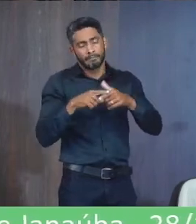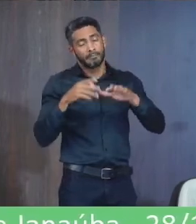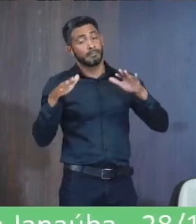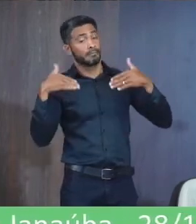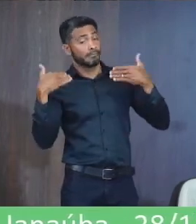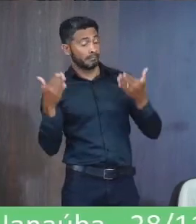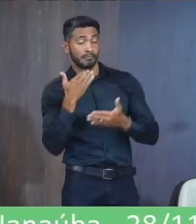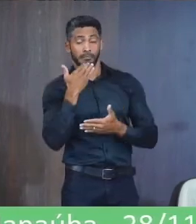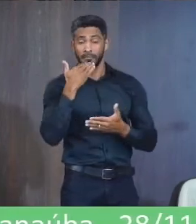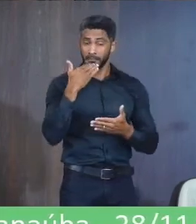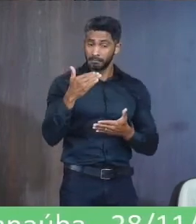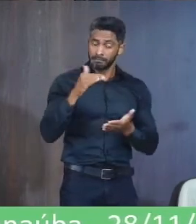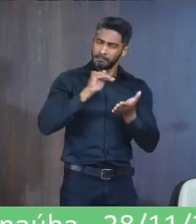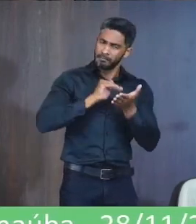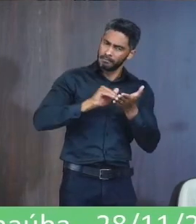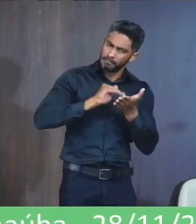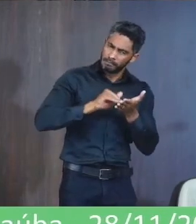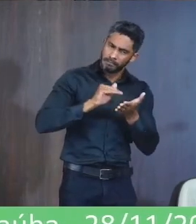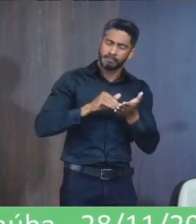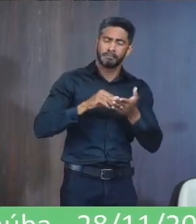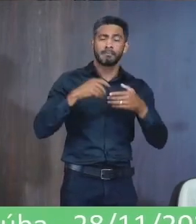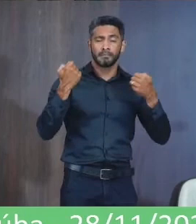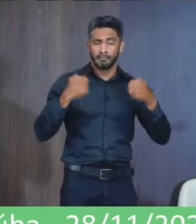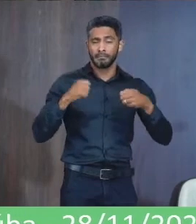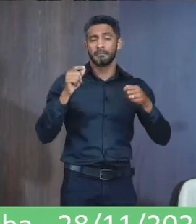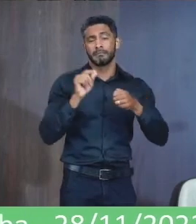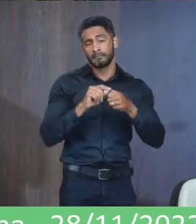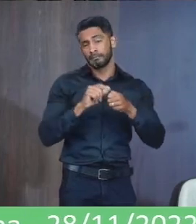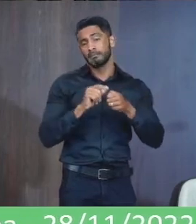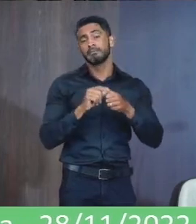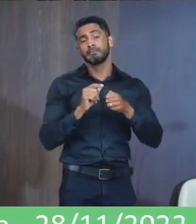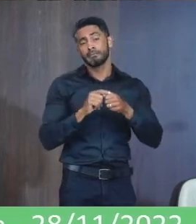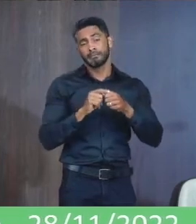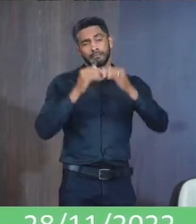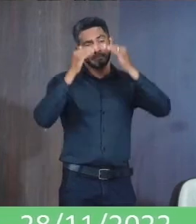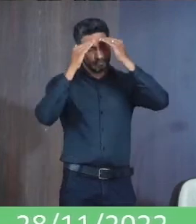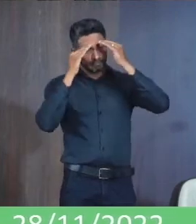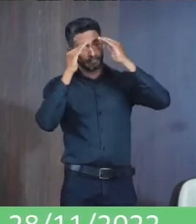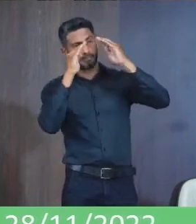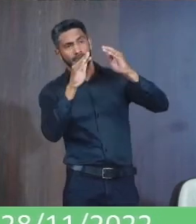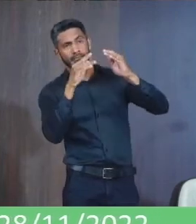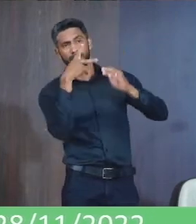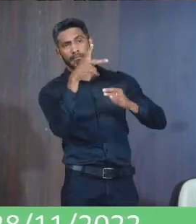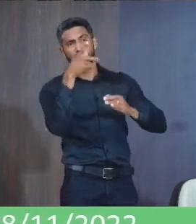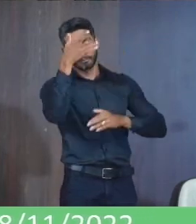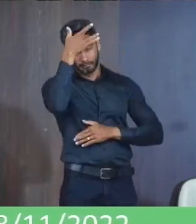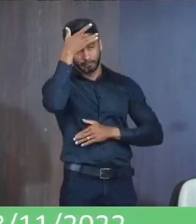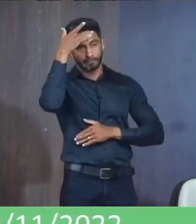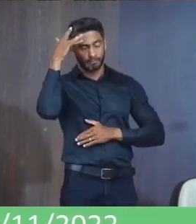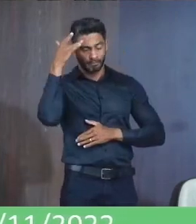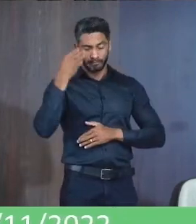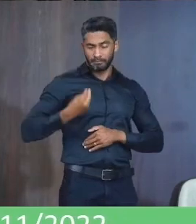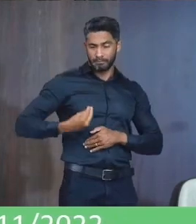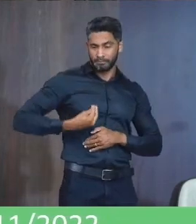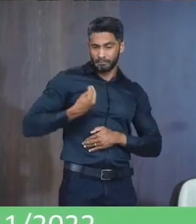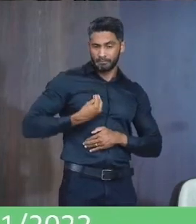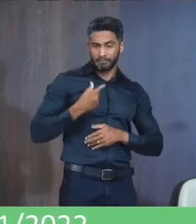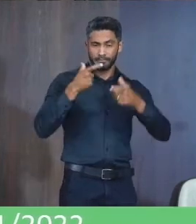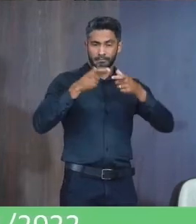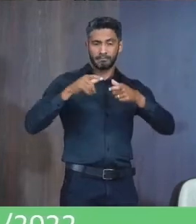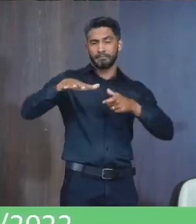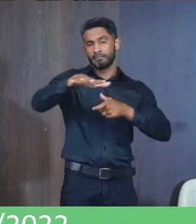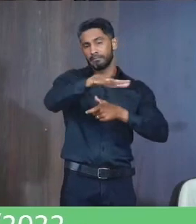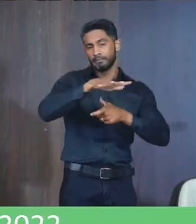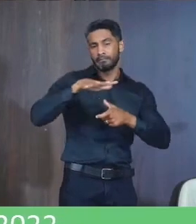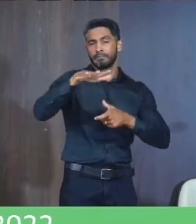assim Solicitamos O senhor secretário As providências Que se fizerem Necessárias Para Em respeito Ao atendimento Dos anseios E reivindicações Do